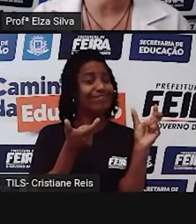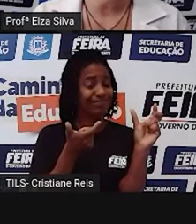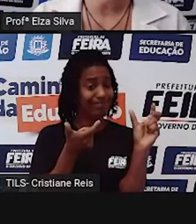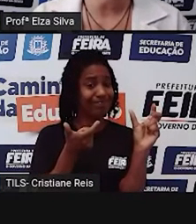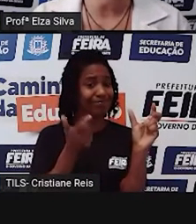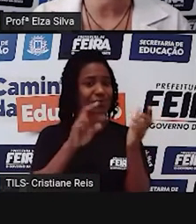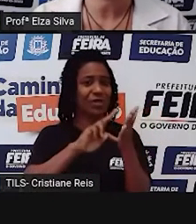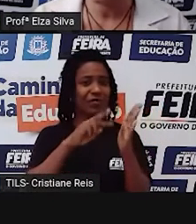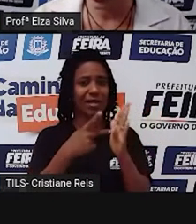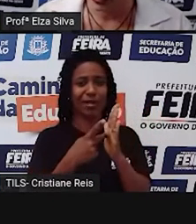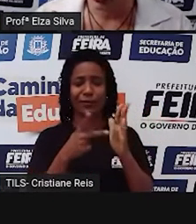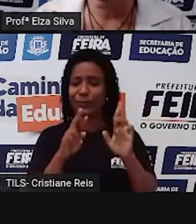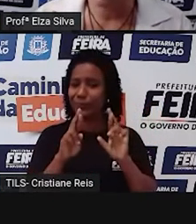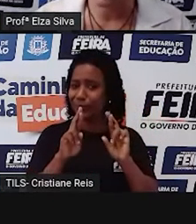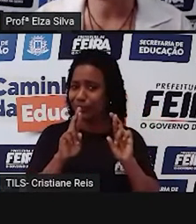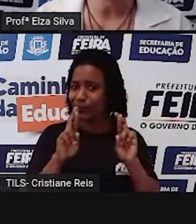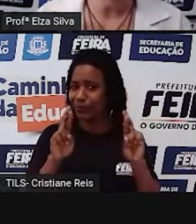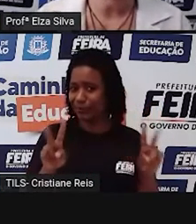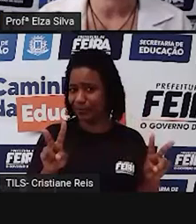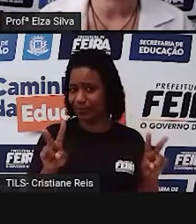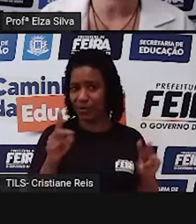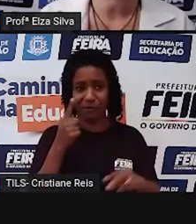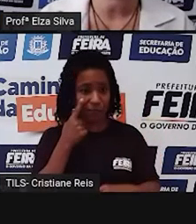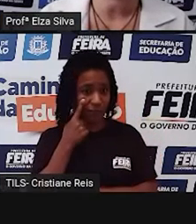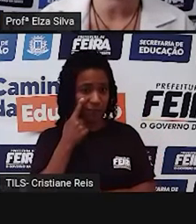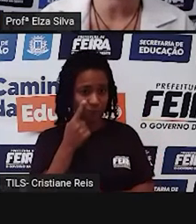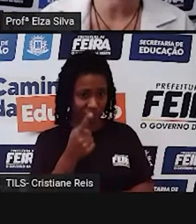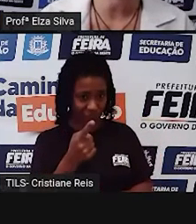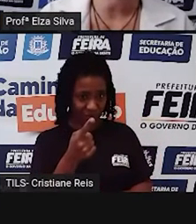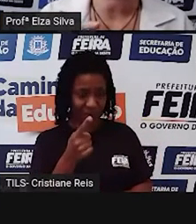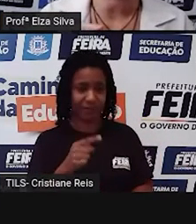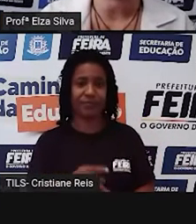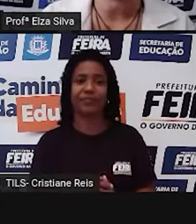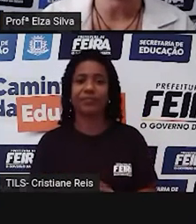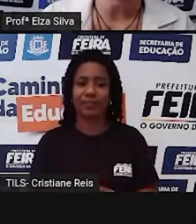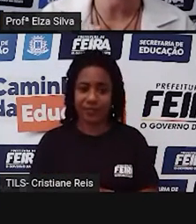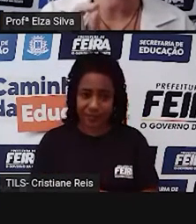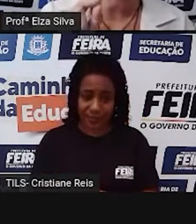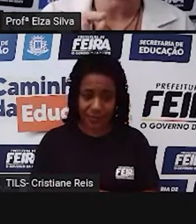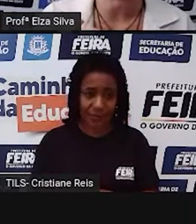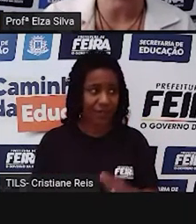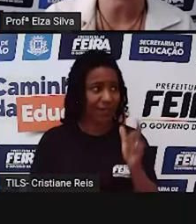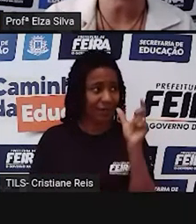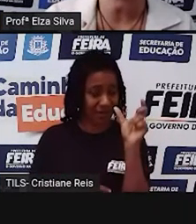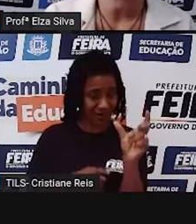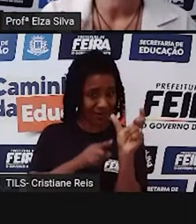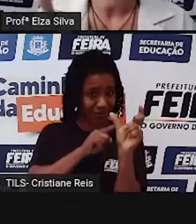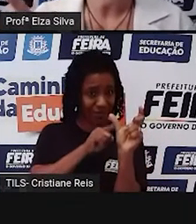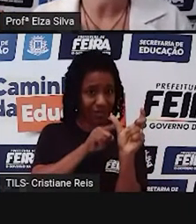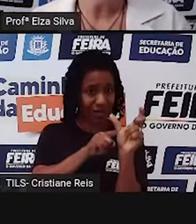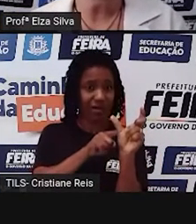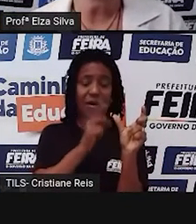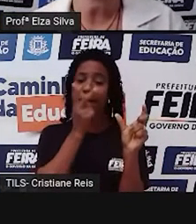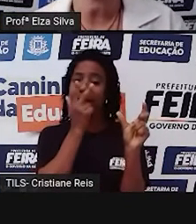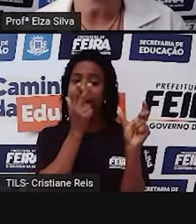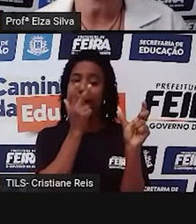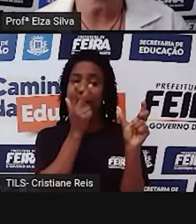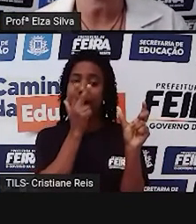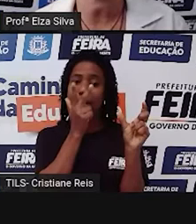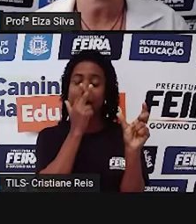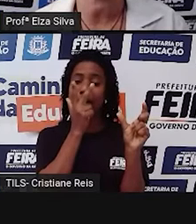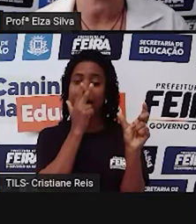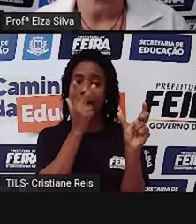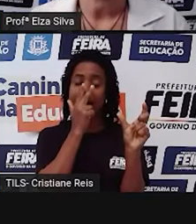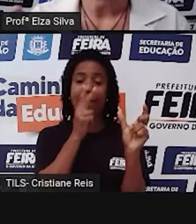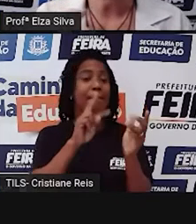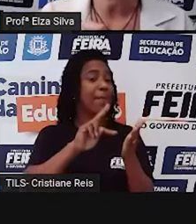significados diferentes. Vejam que primeiro nós vimos que são palavras que se parecem, mas o significado é